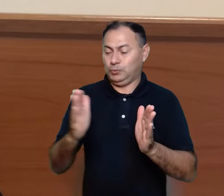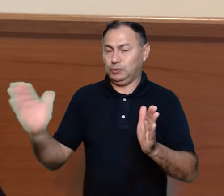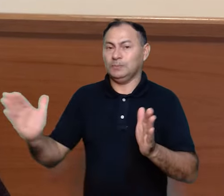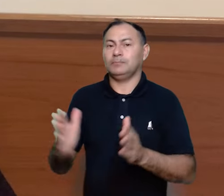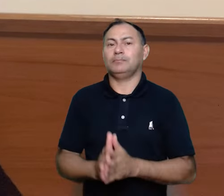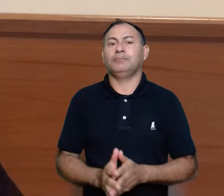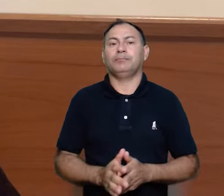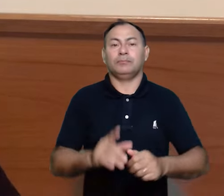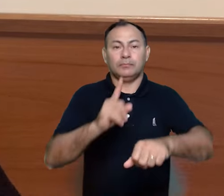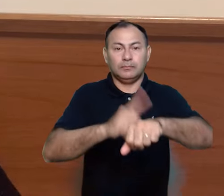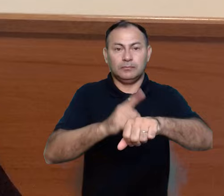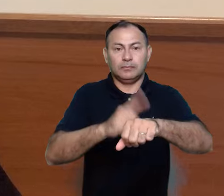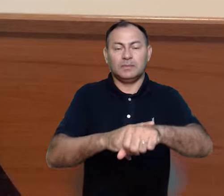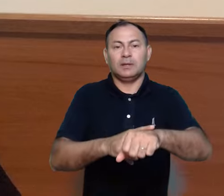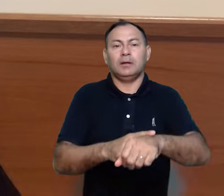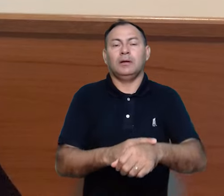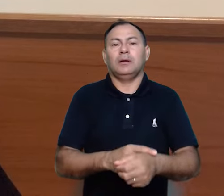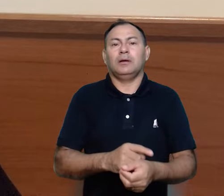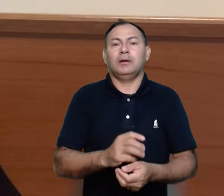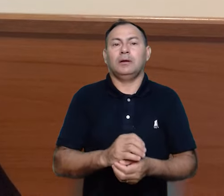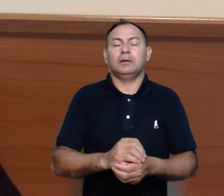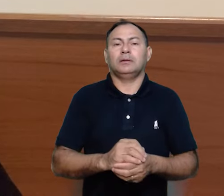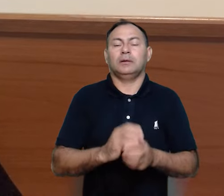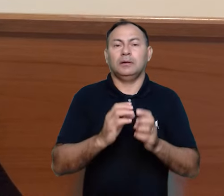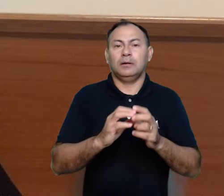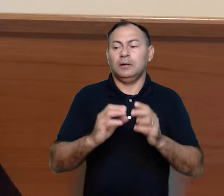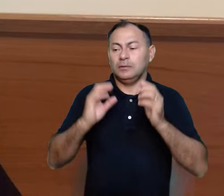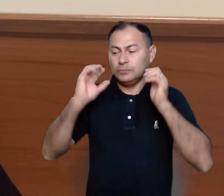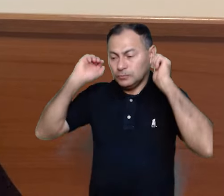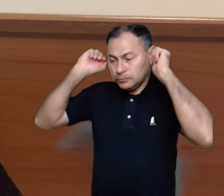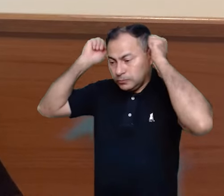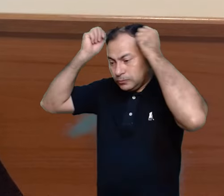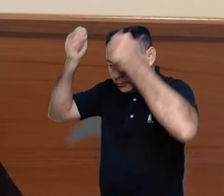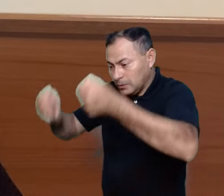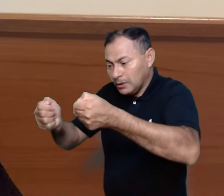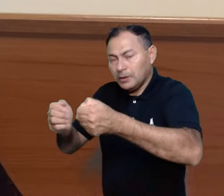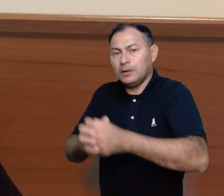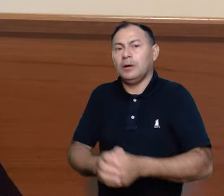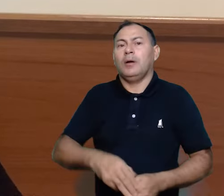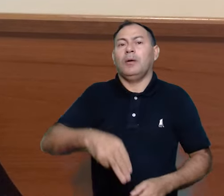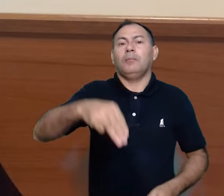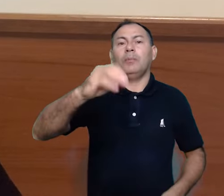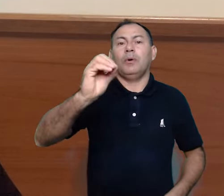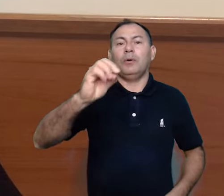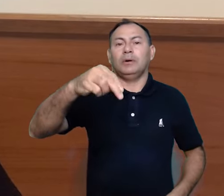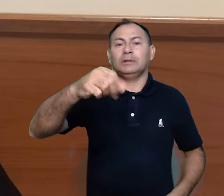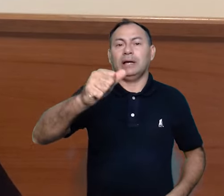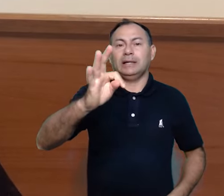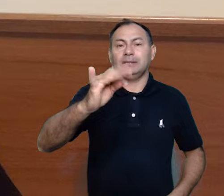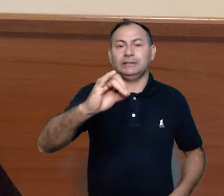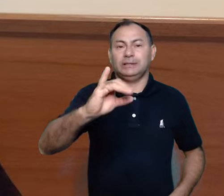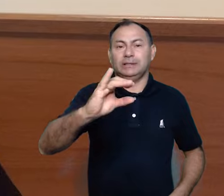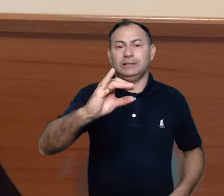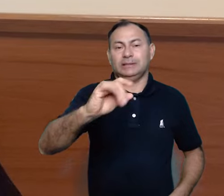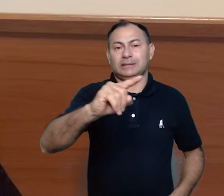Com o período da monasticização das catedrais,